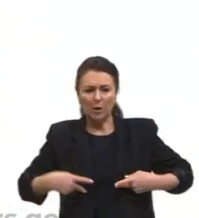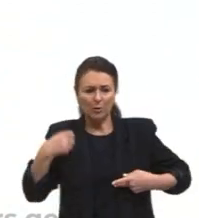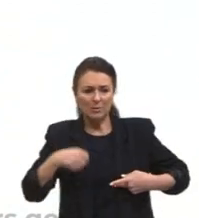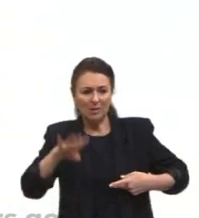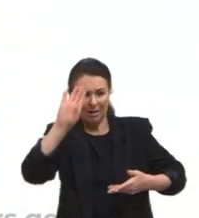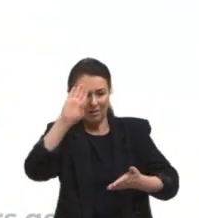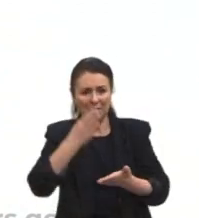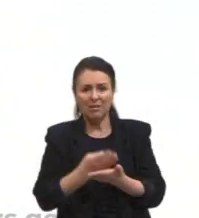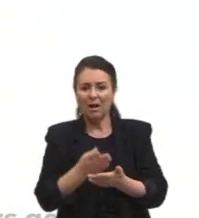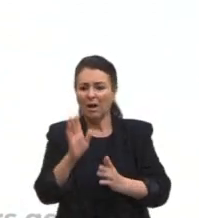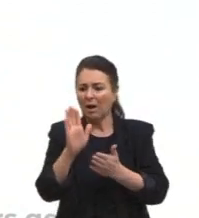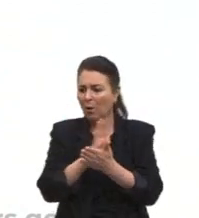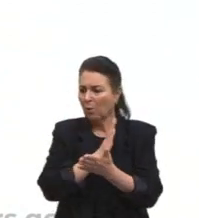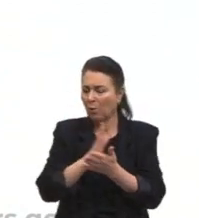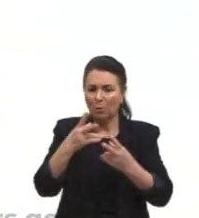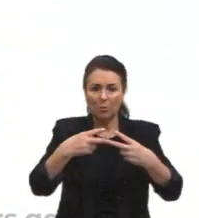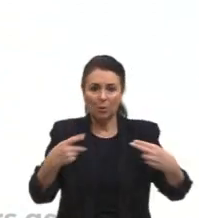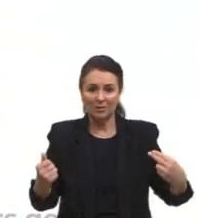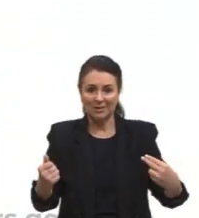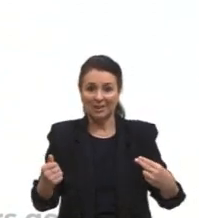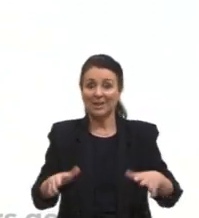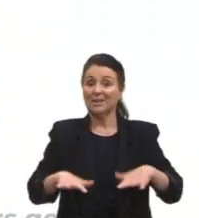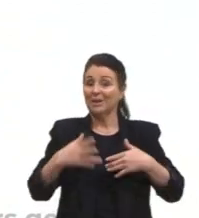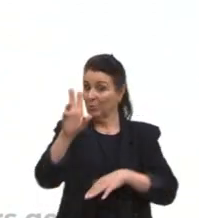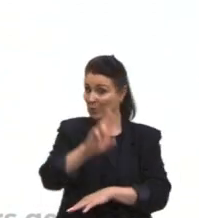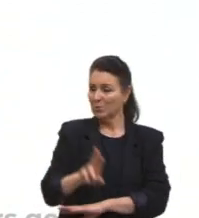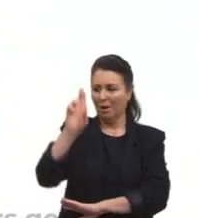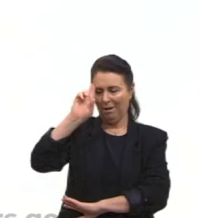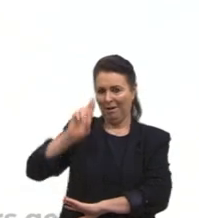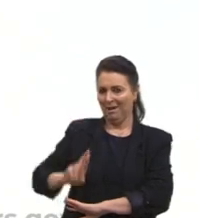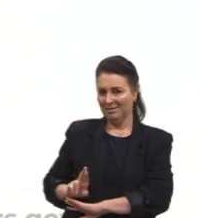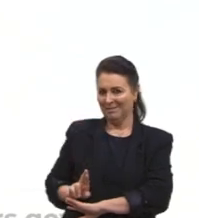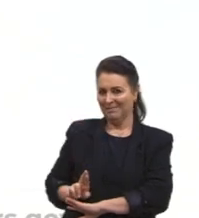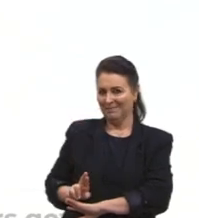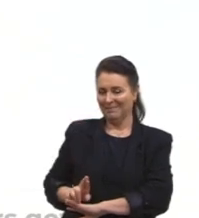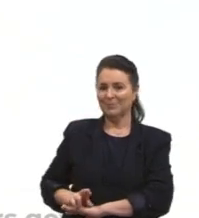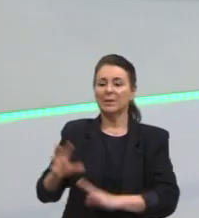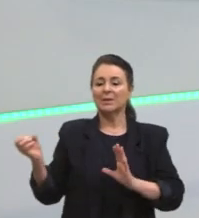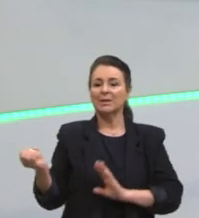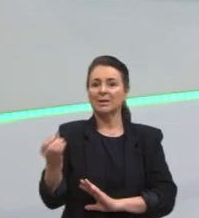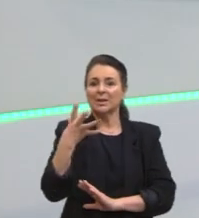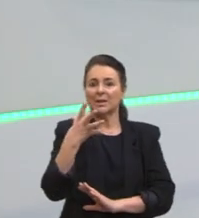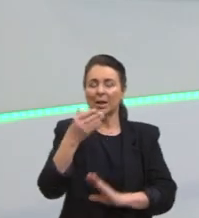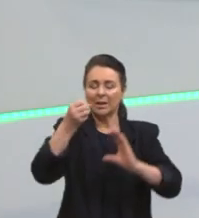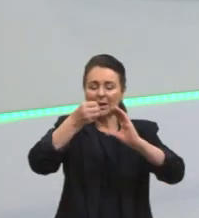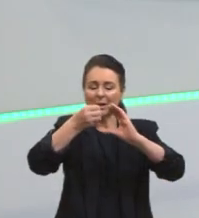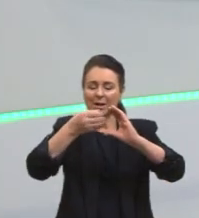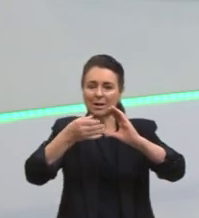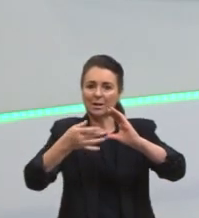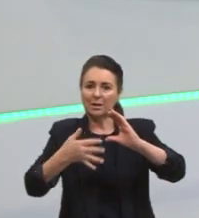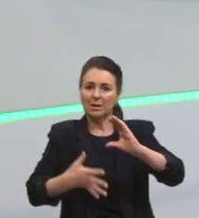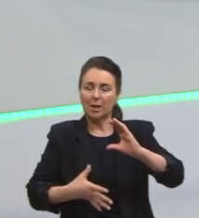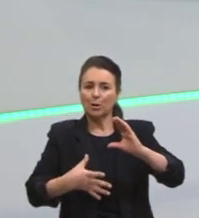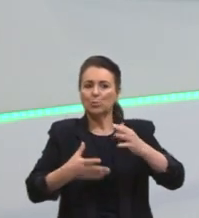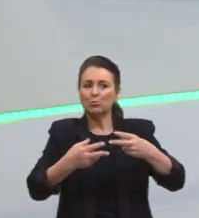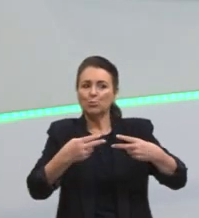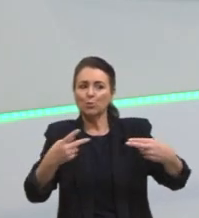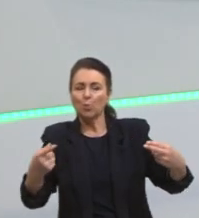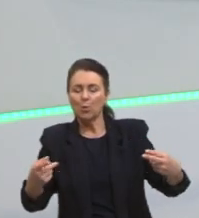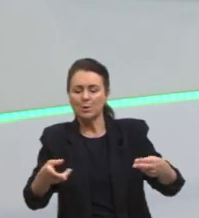coisa, e o ser humano se agarra na racionalidade. Então, a modernidade é caracterizada por fatores